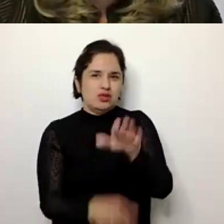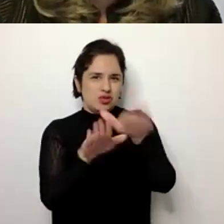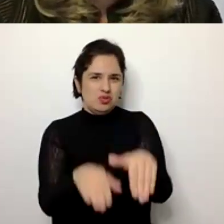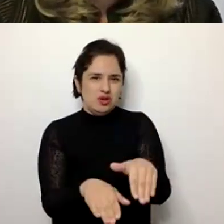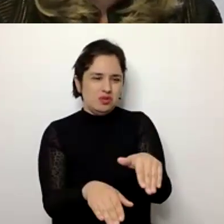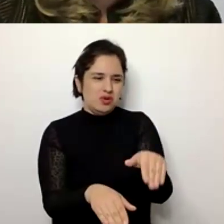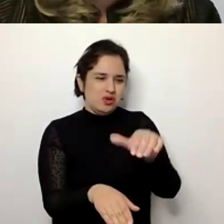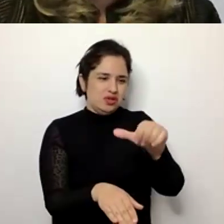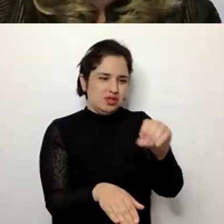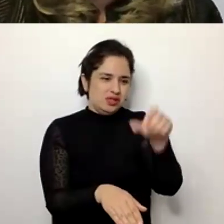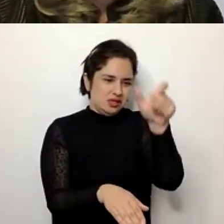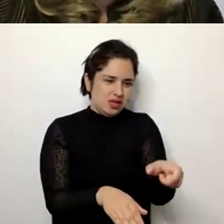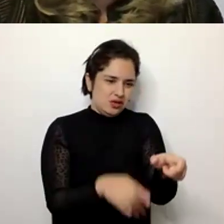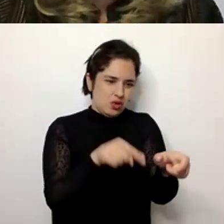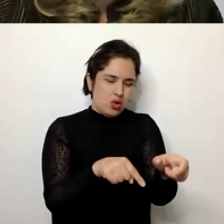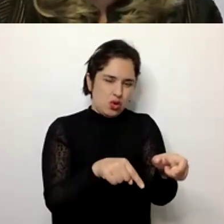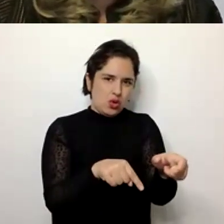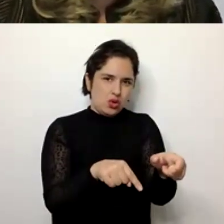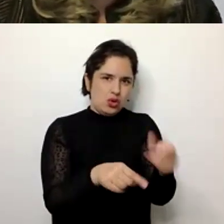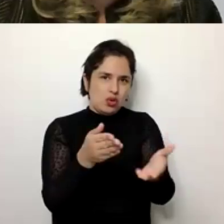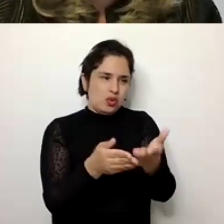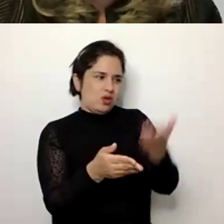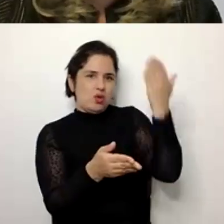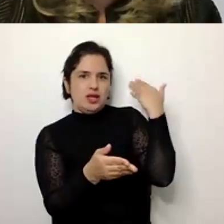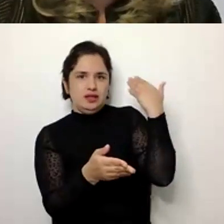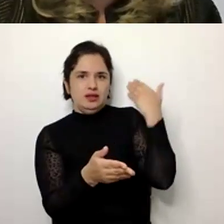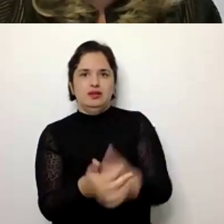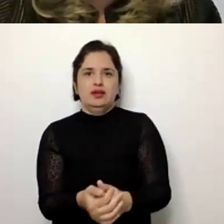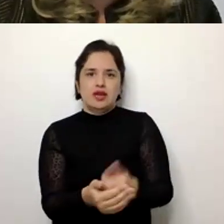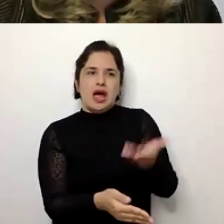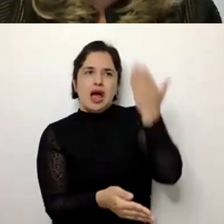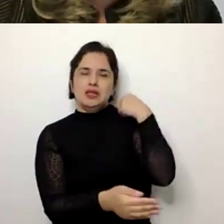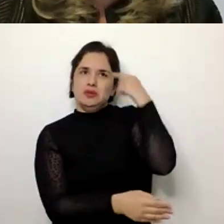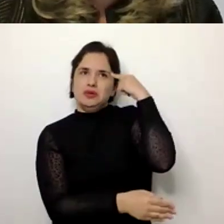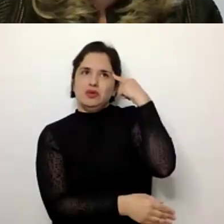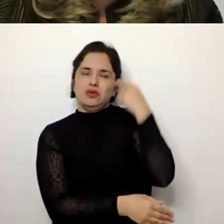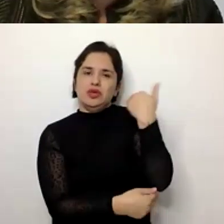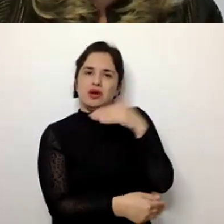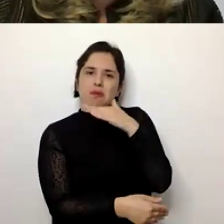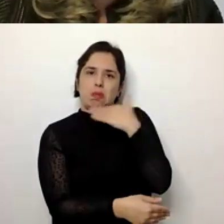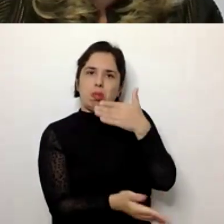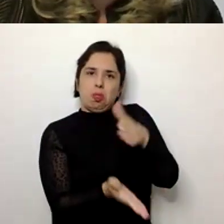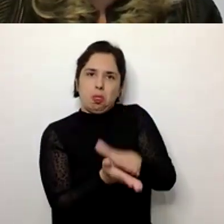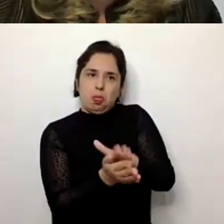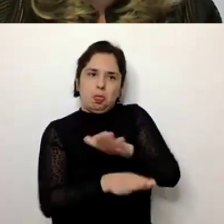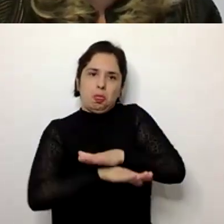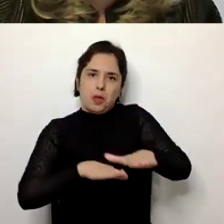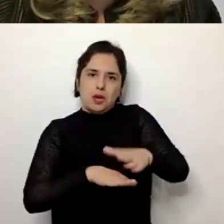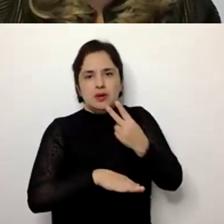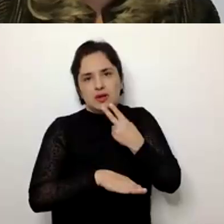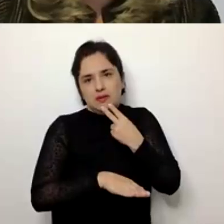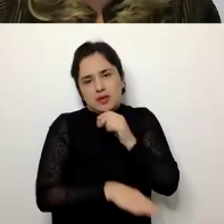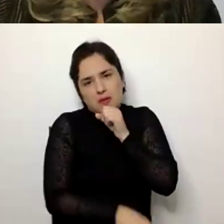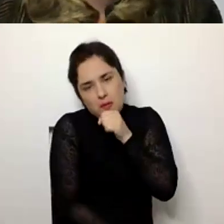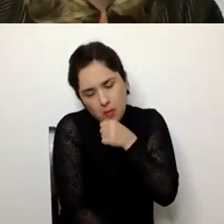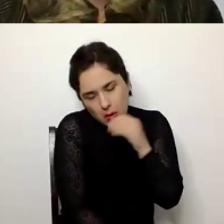hoje, como era ver antes, antes, justamente quando pensamos em uma pessoa com 60 anos, veíamos realmente o que era, talvez, um avô, um